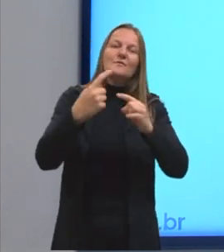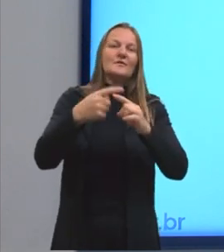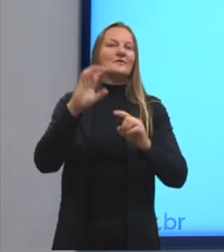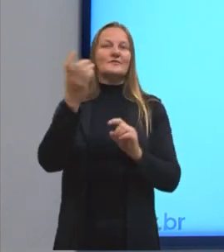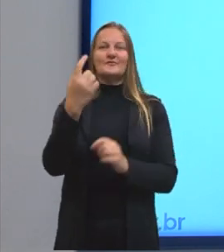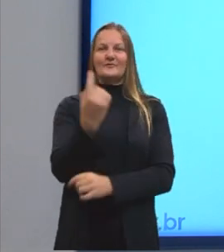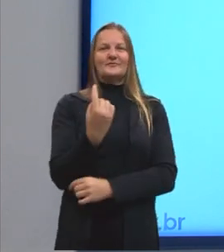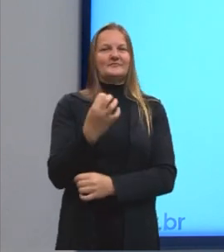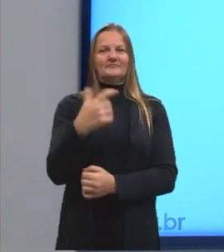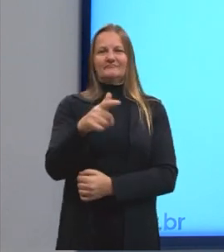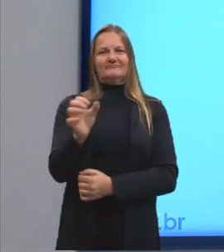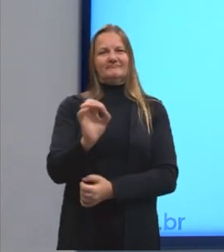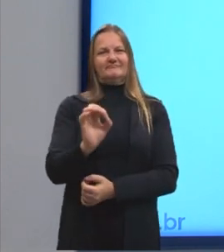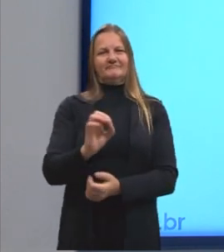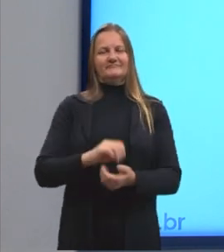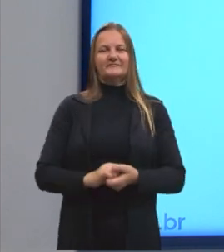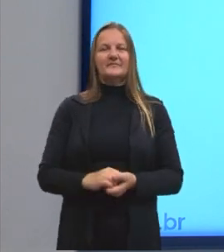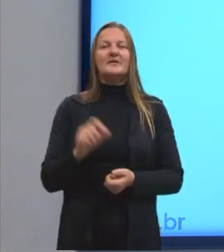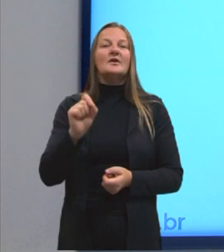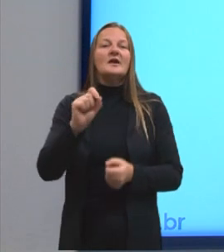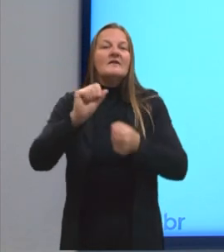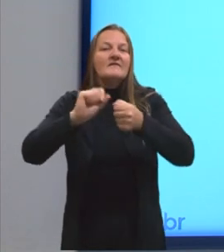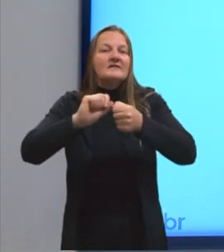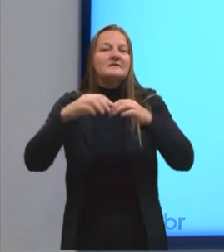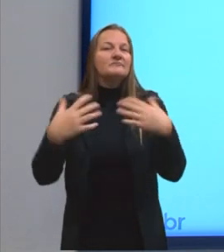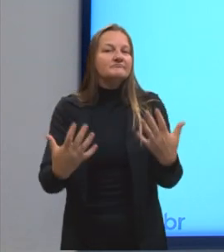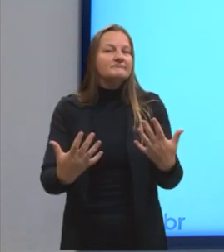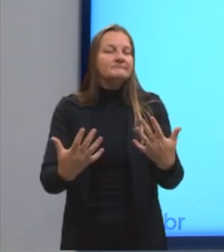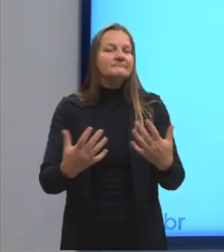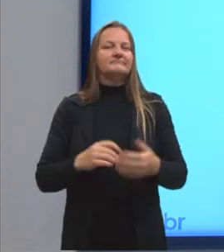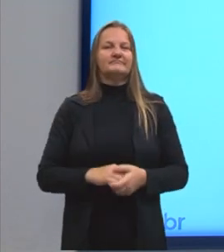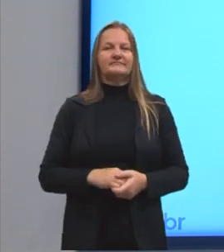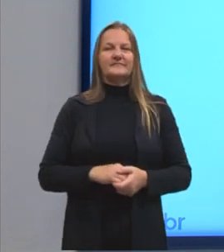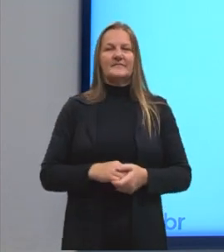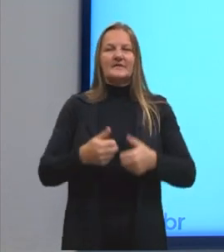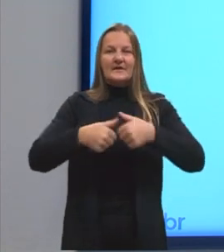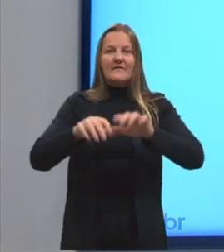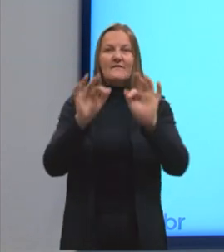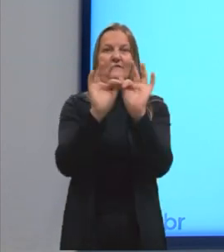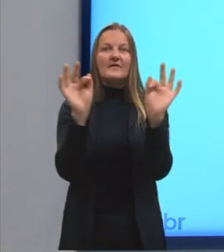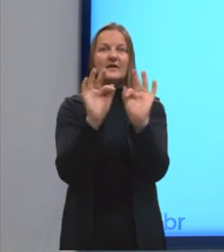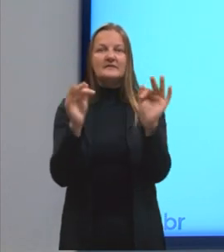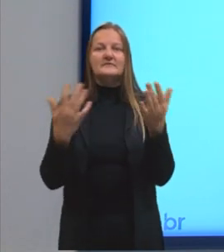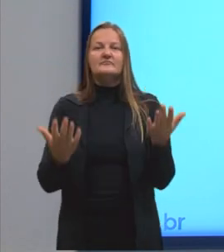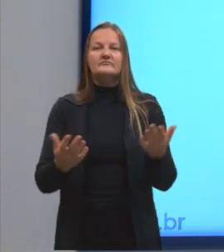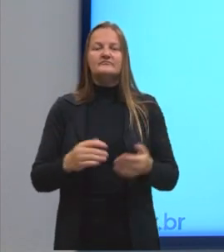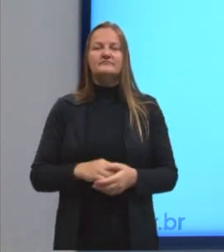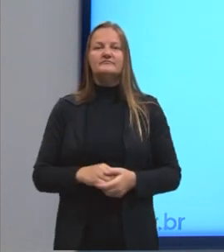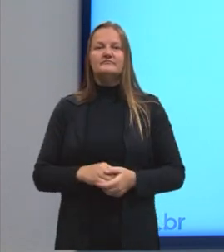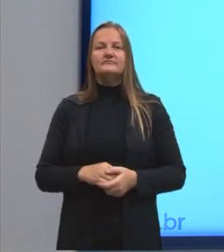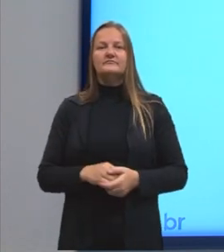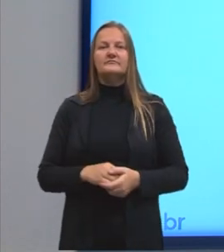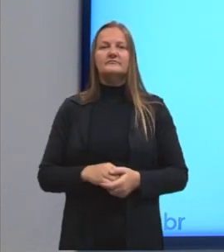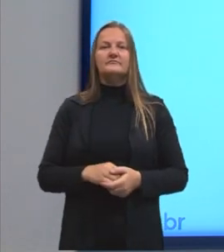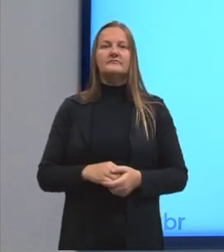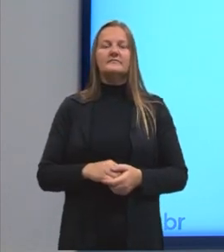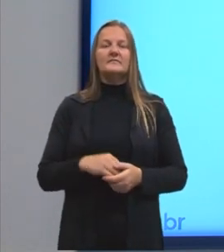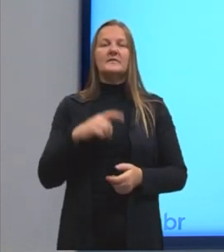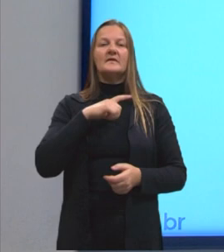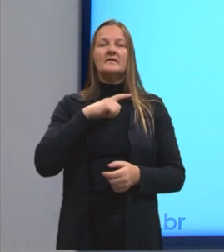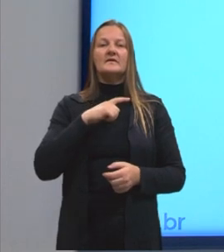sozinhos. Quem é que vai fazer, então, essa ação nessa frase? A gente vai ter ali